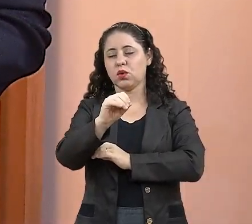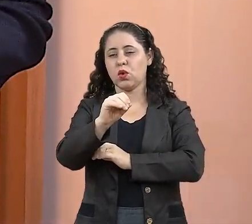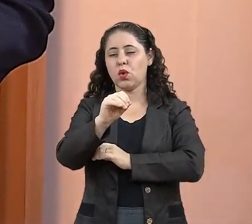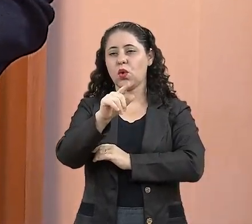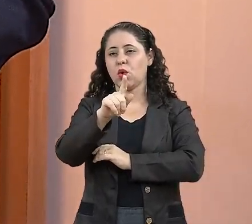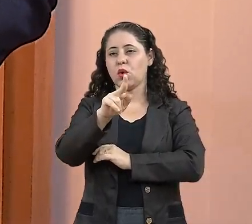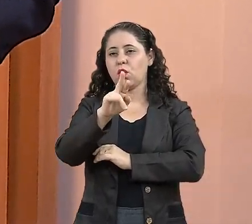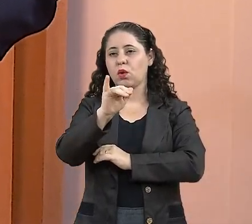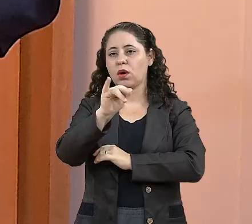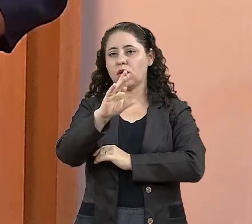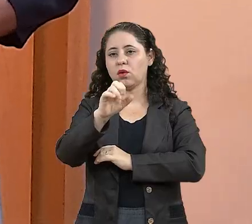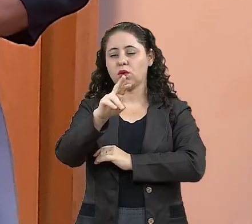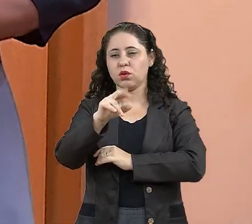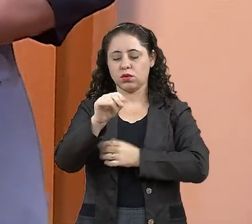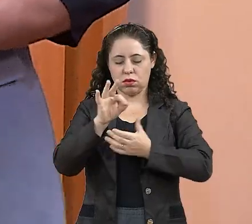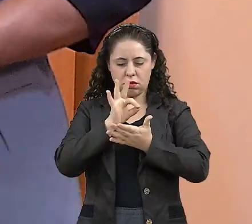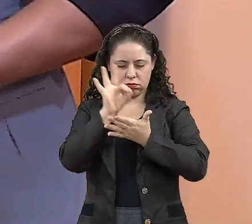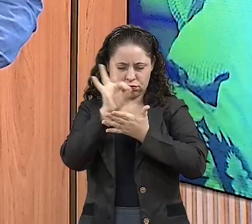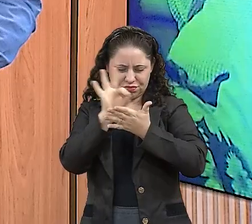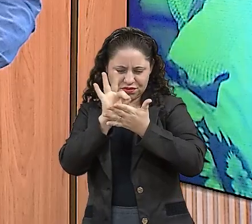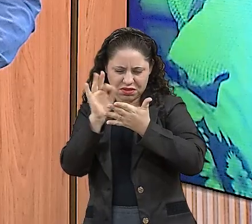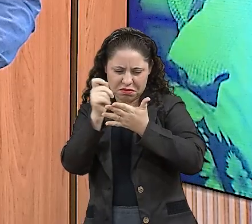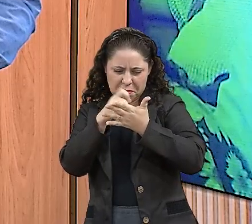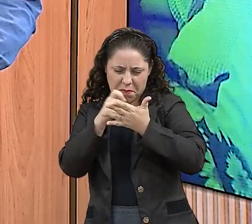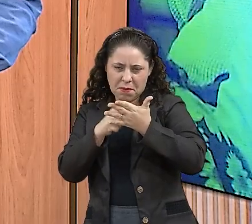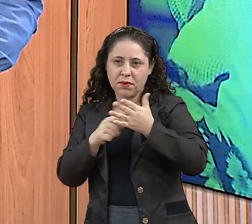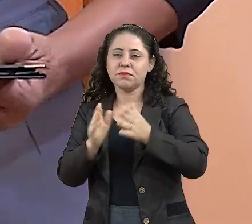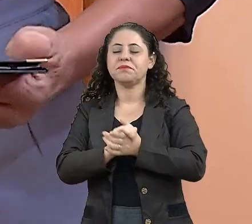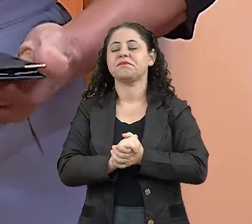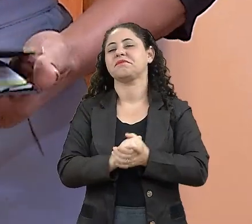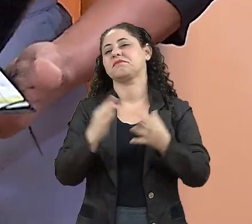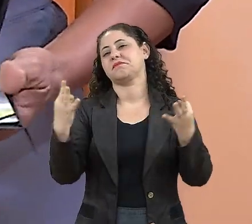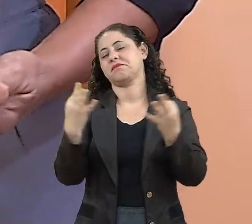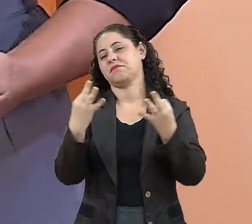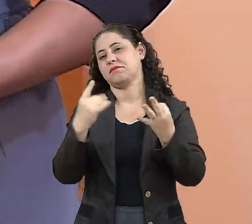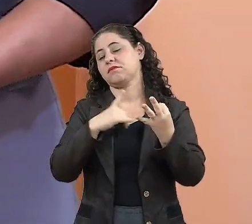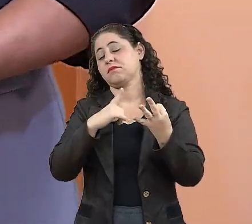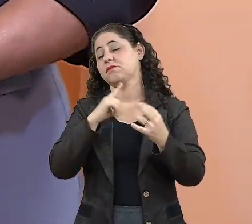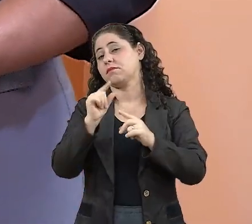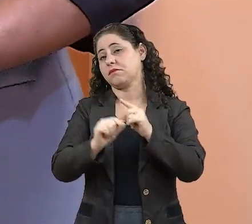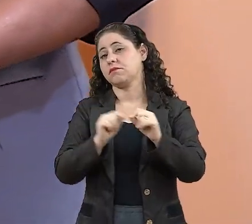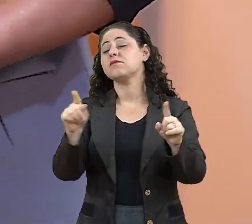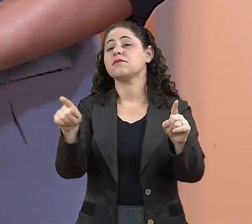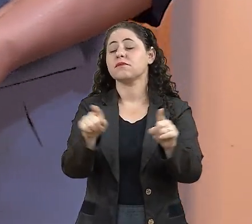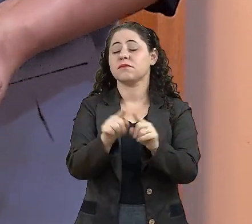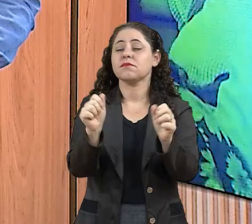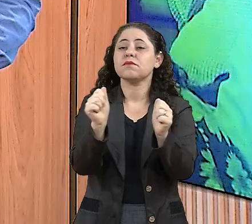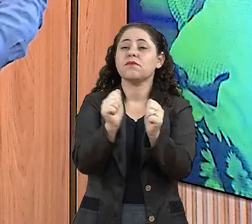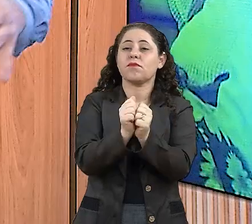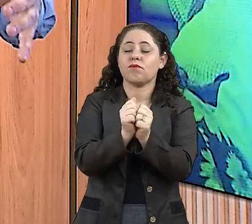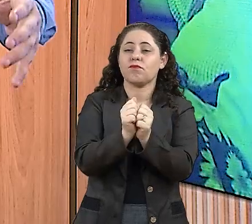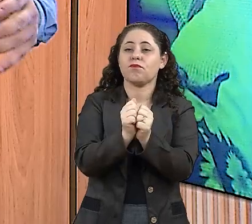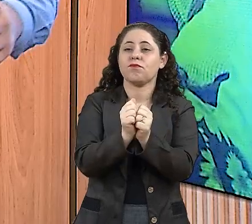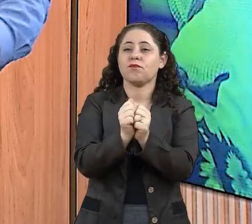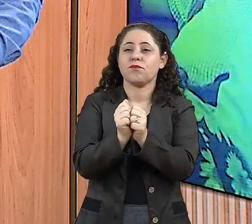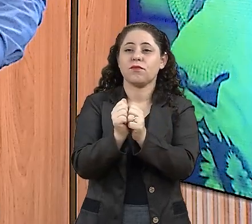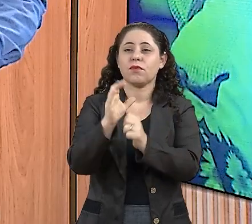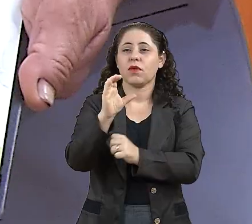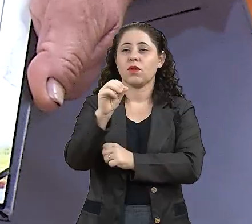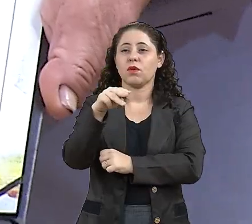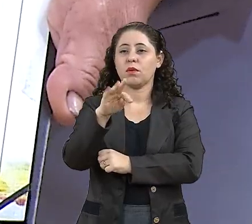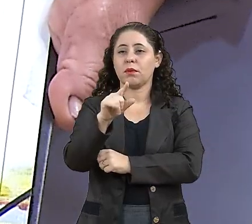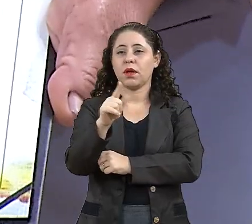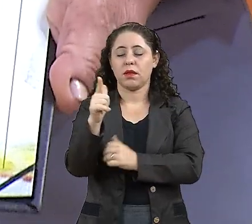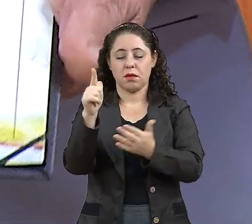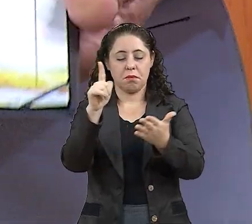né? Igual cunhada. Perfeito, Severina. Acomenda também vem com um